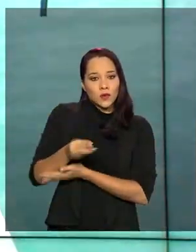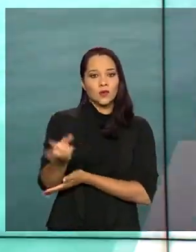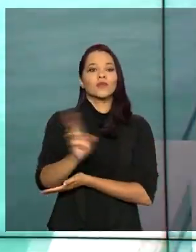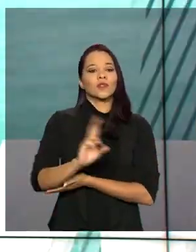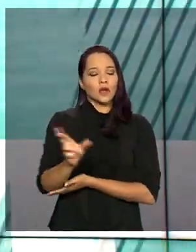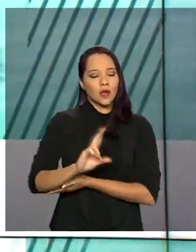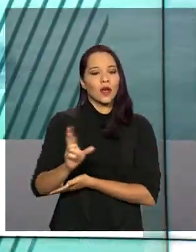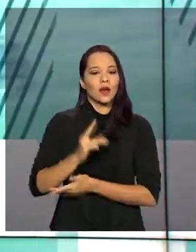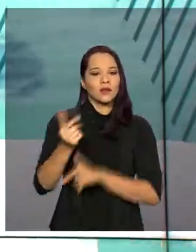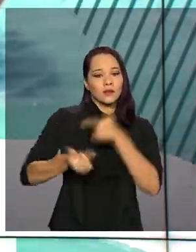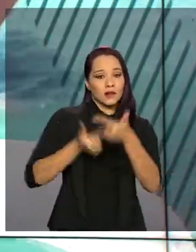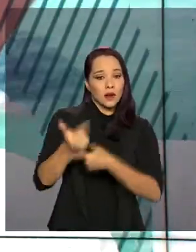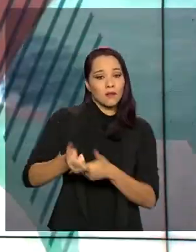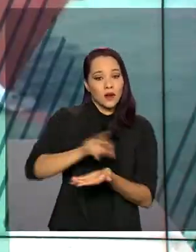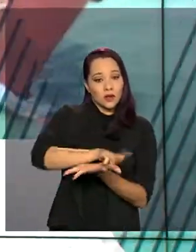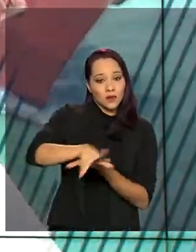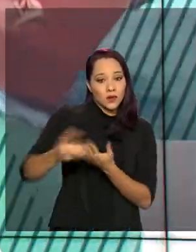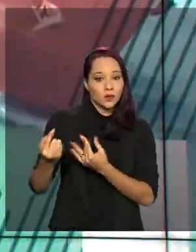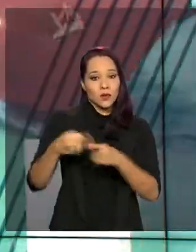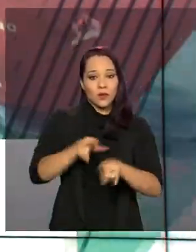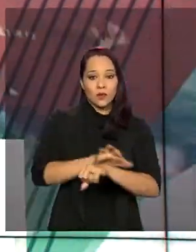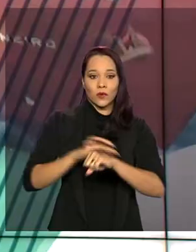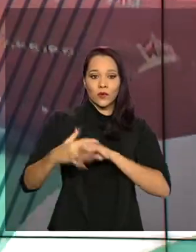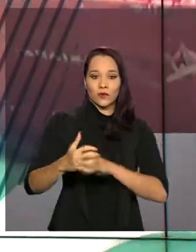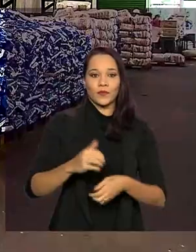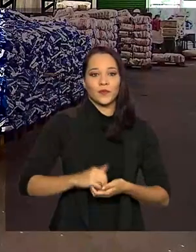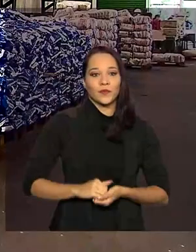em ações de combate à Covid-19.